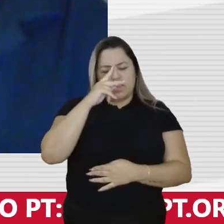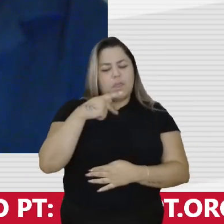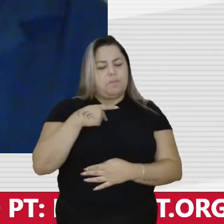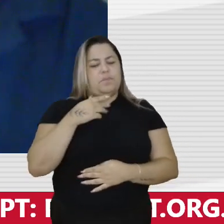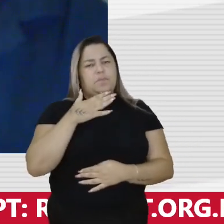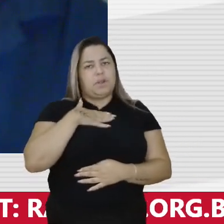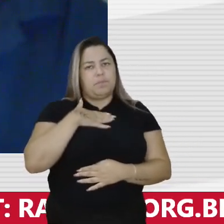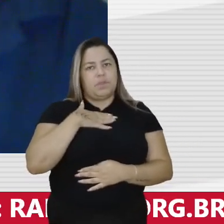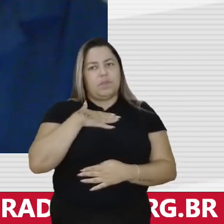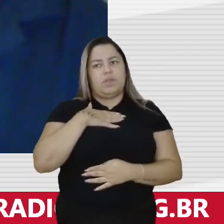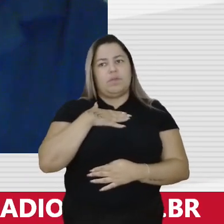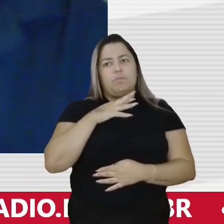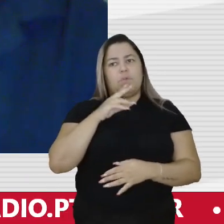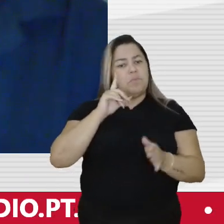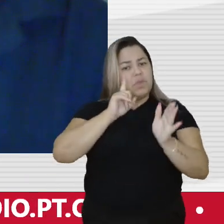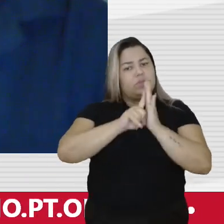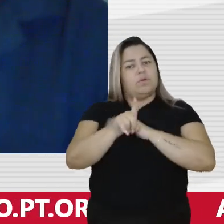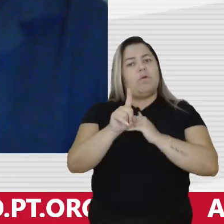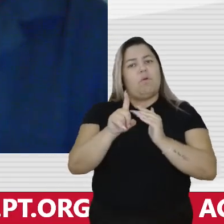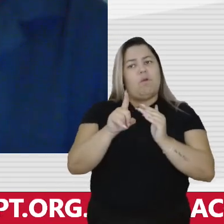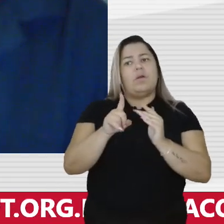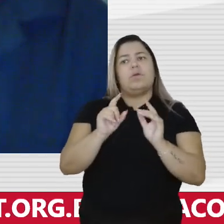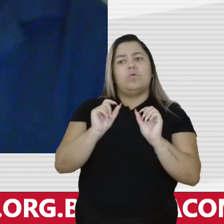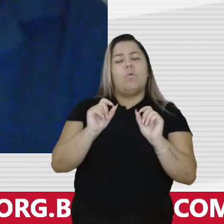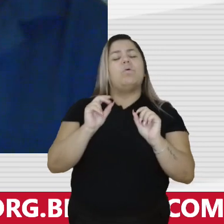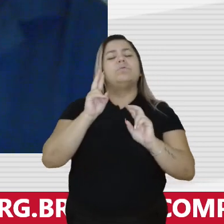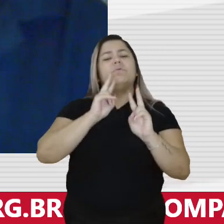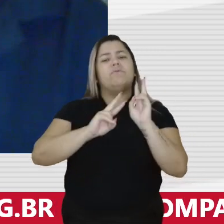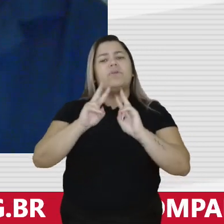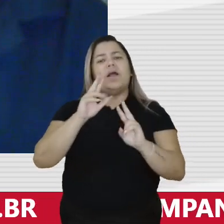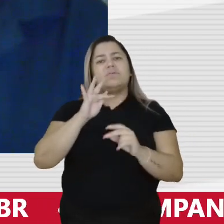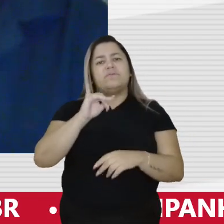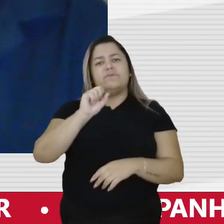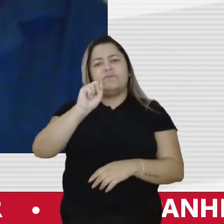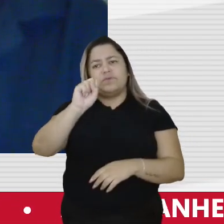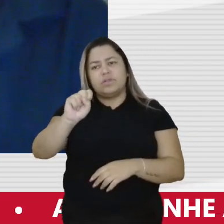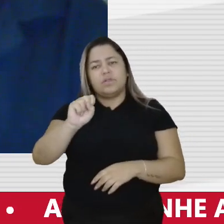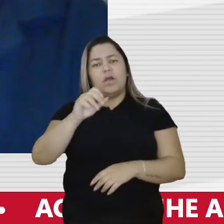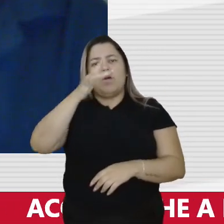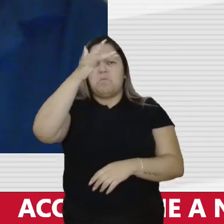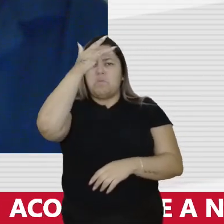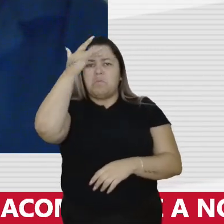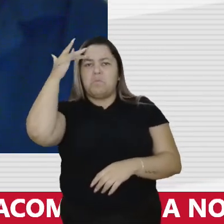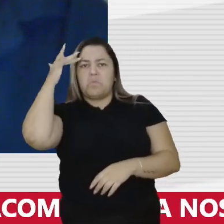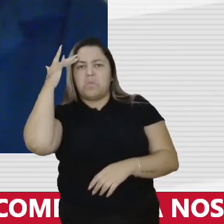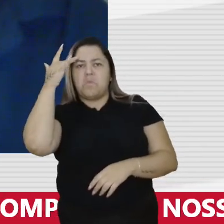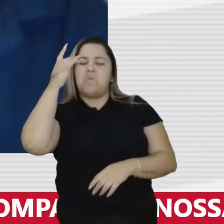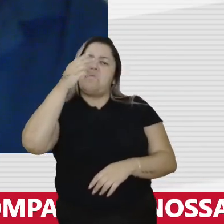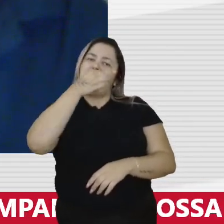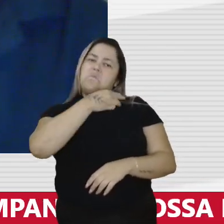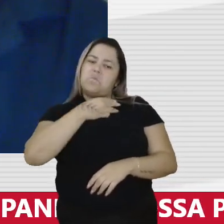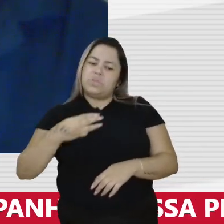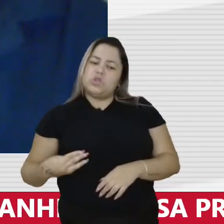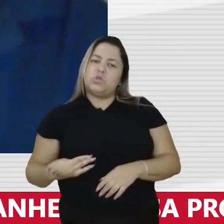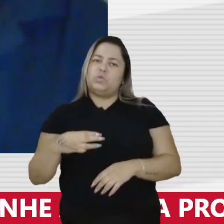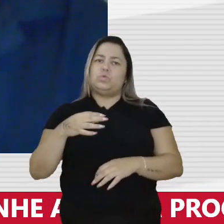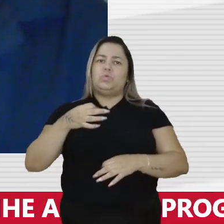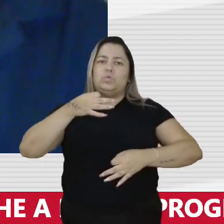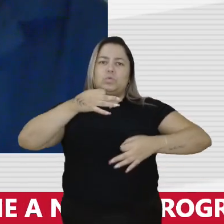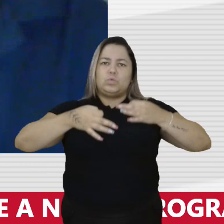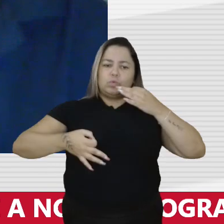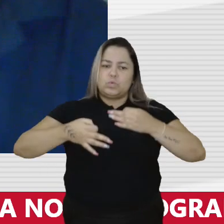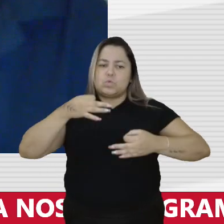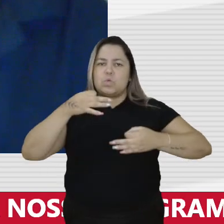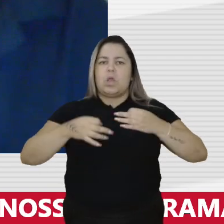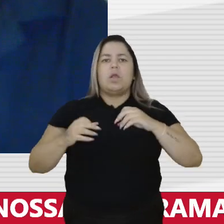pergunta que eu queria fazer que me chocou quando eu vi as fitas. uma pessoa, um ministro, um juiz, ele pode